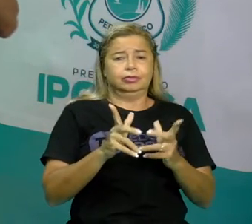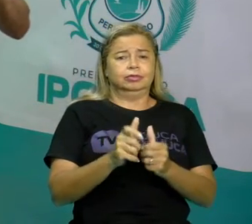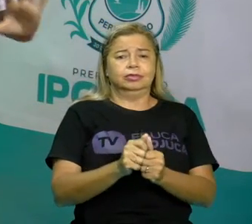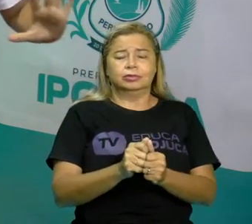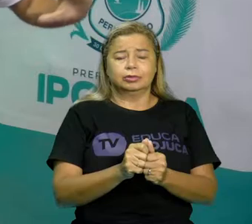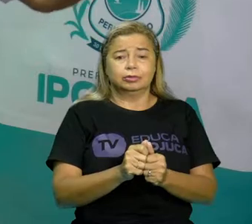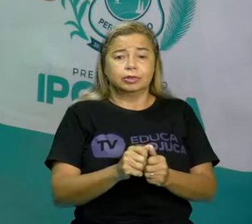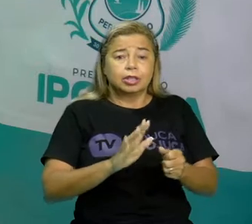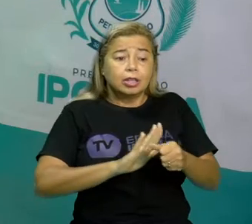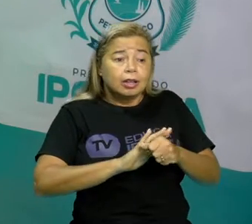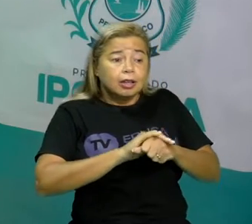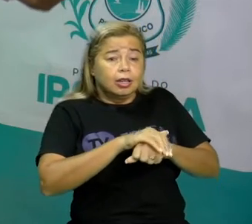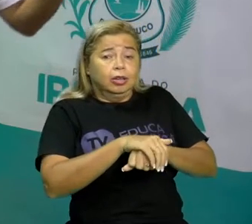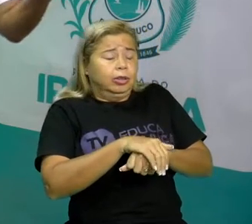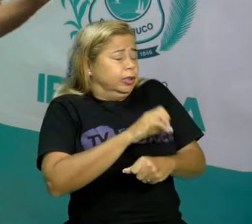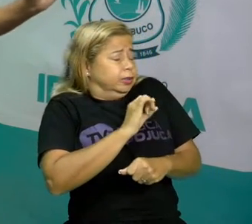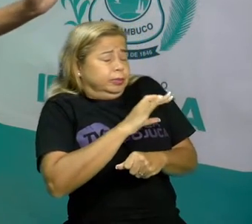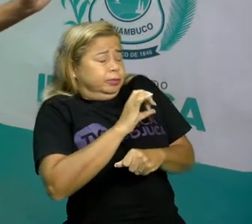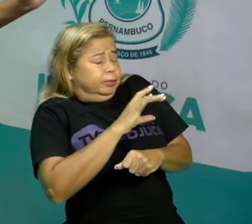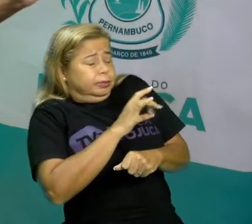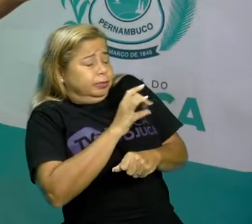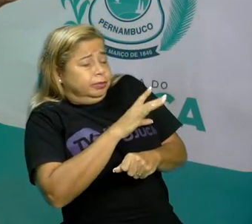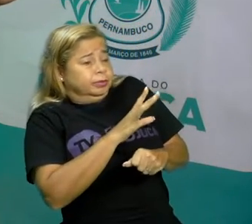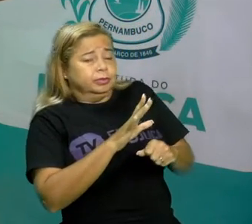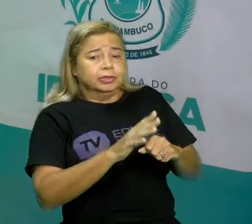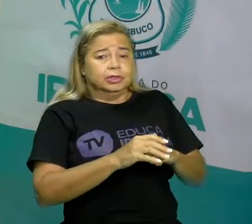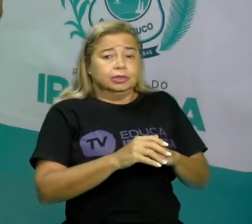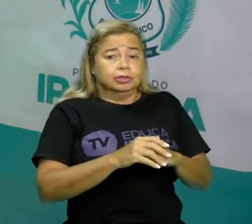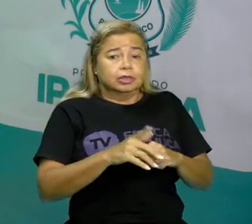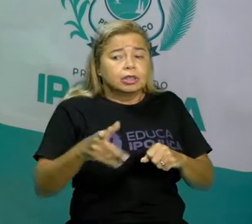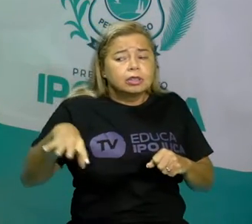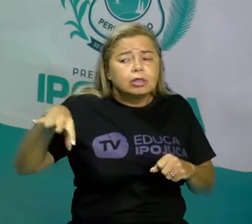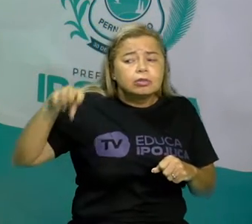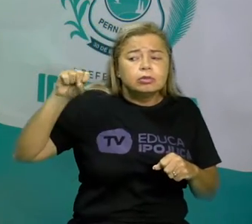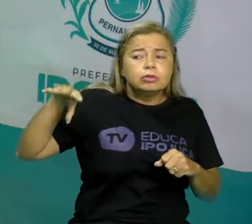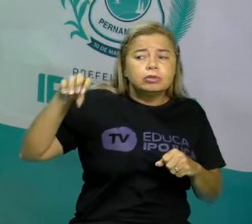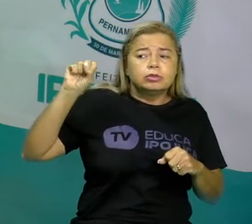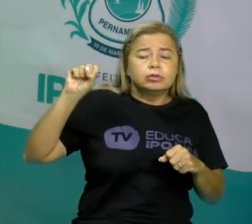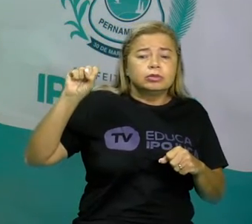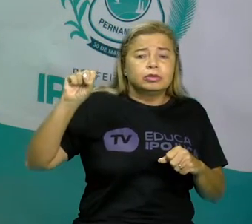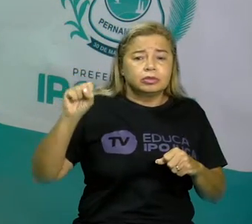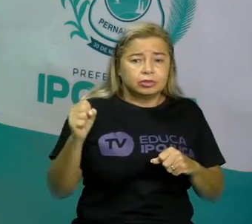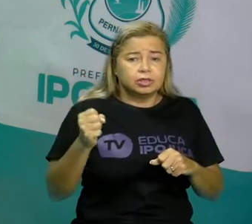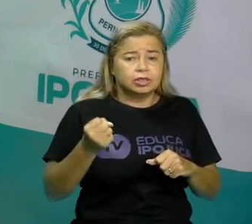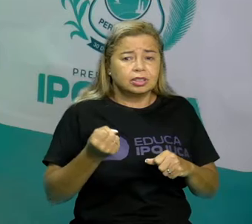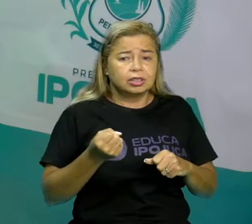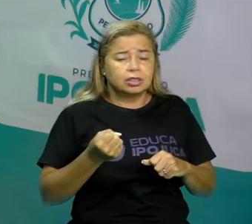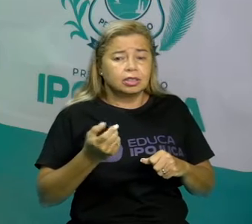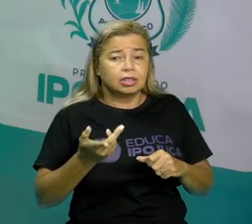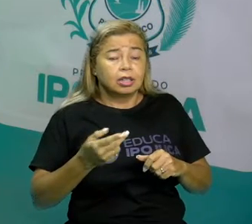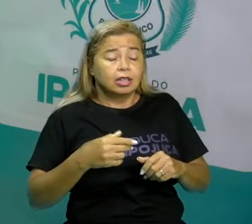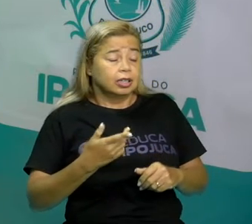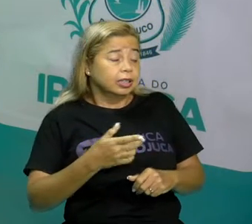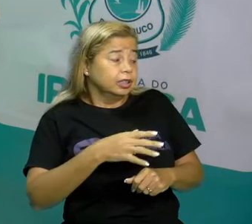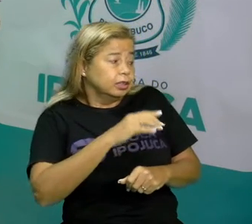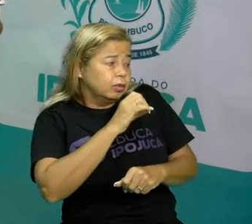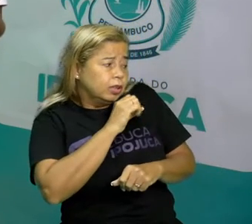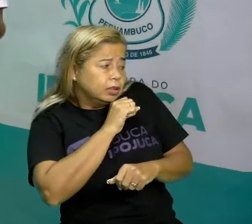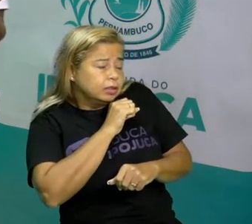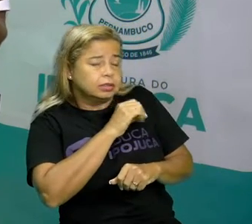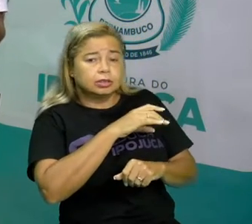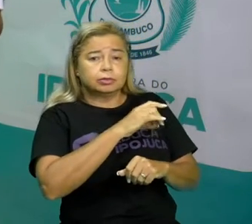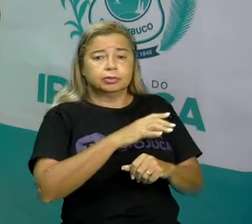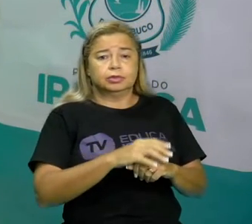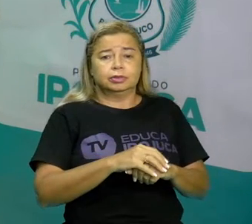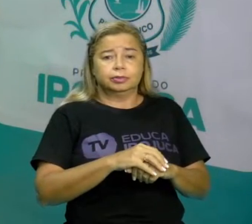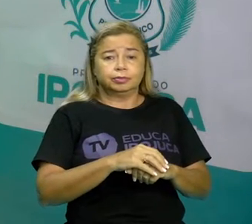À noite ela tinha o quê? Terror. Se batesse alguma coisa, ela já se assustava. E você entendeu o quê? A